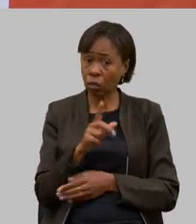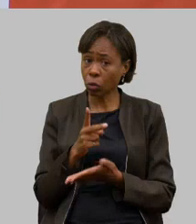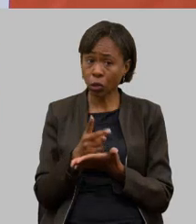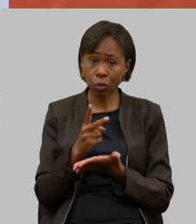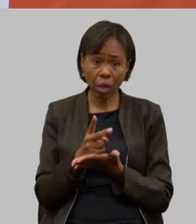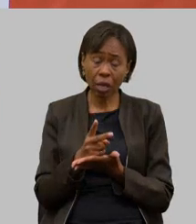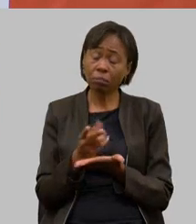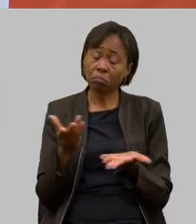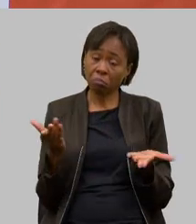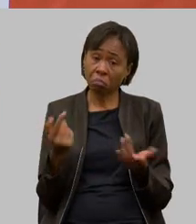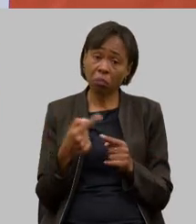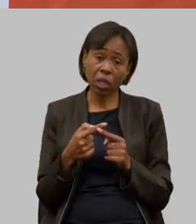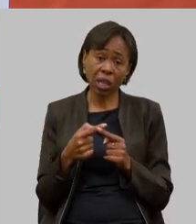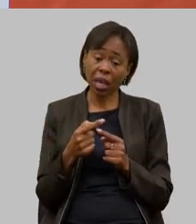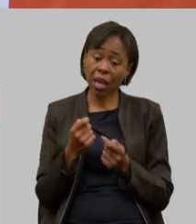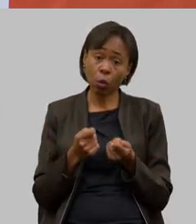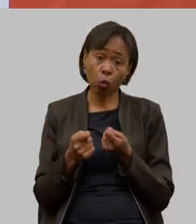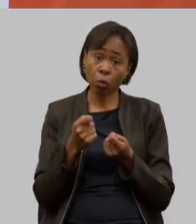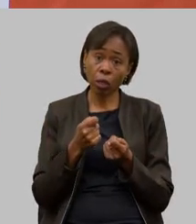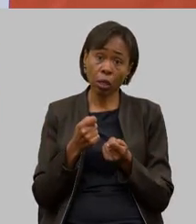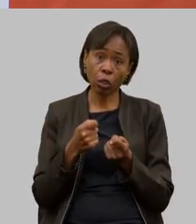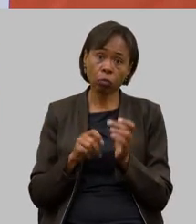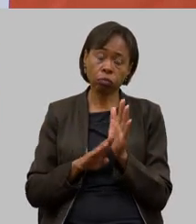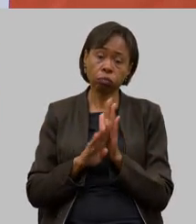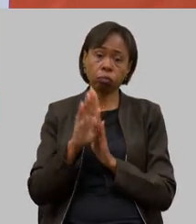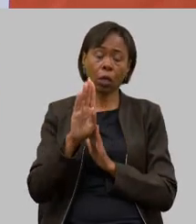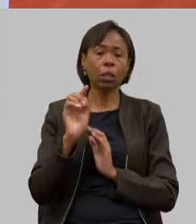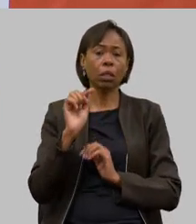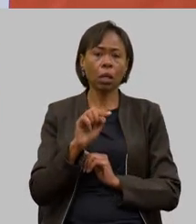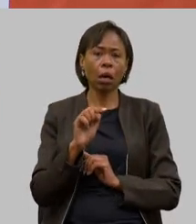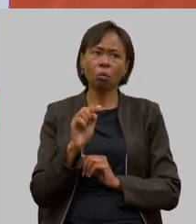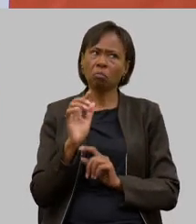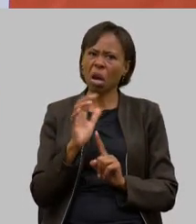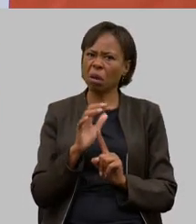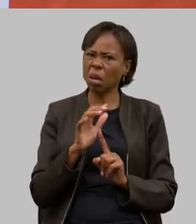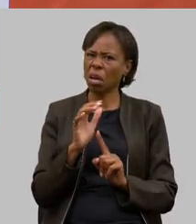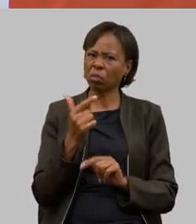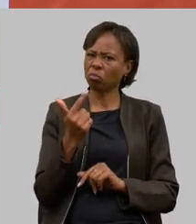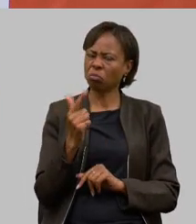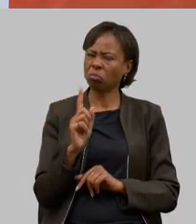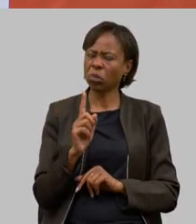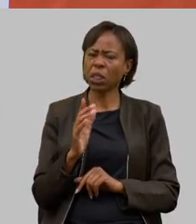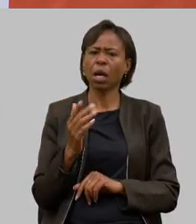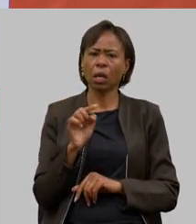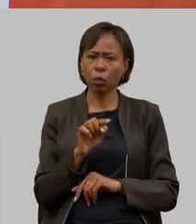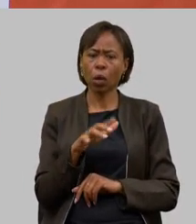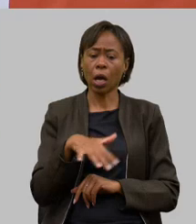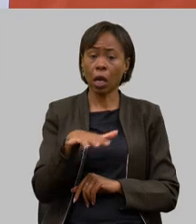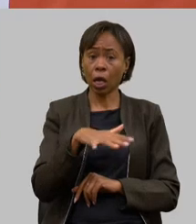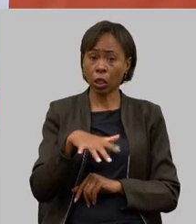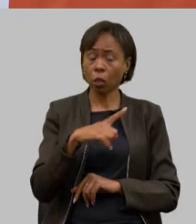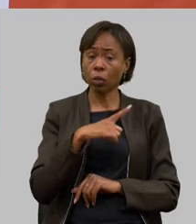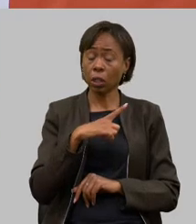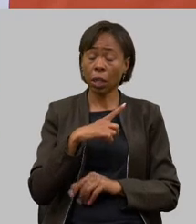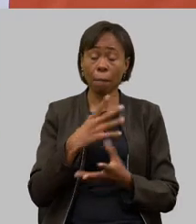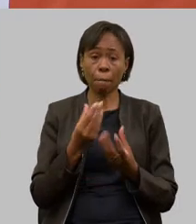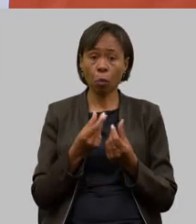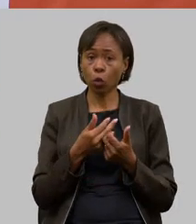vejo ameaçada dessa forma e a sua região é uma região que tem uma alta produtividade por vaca uma região